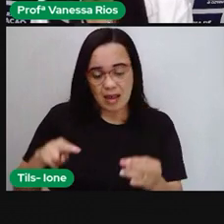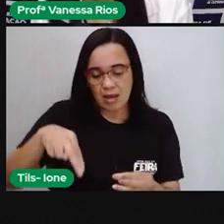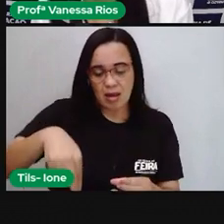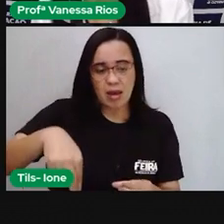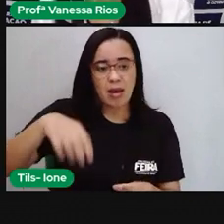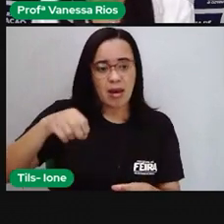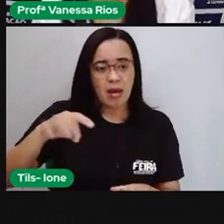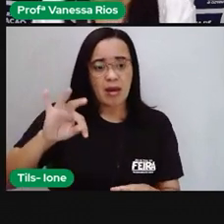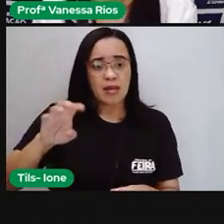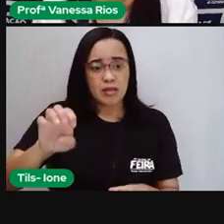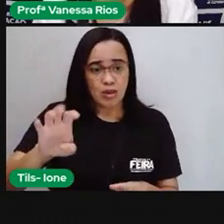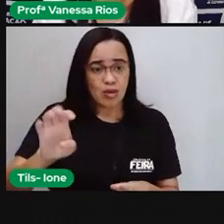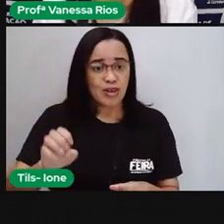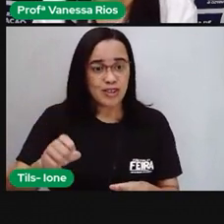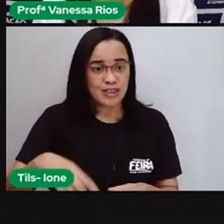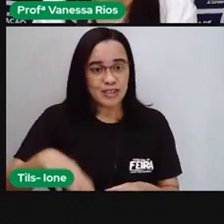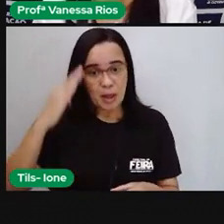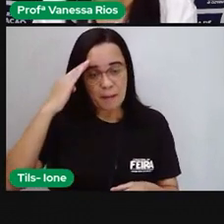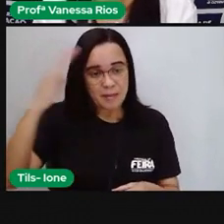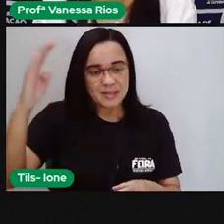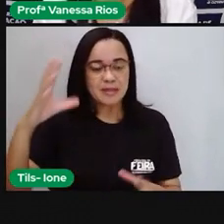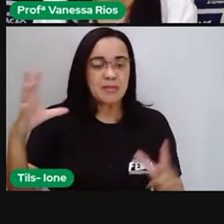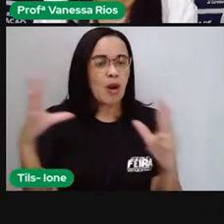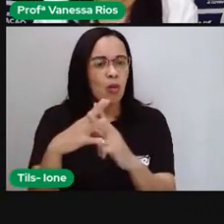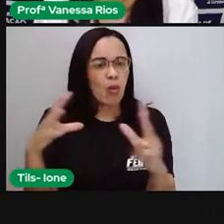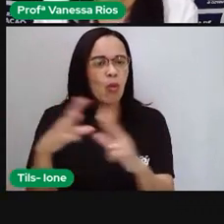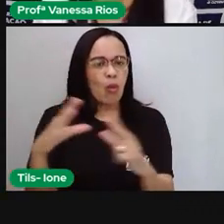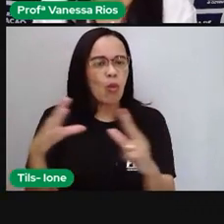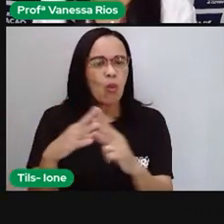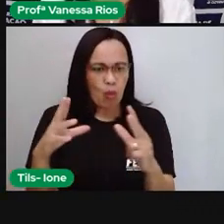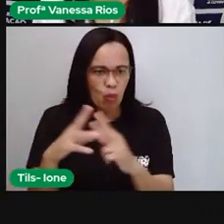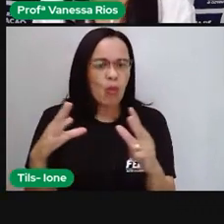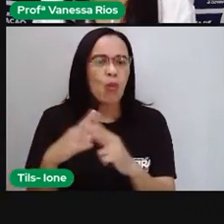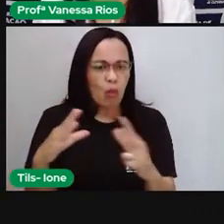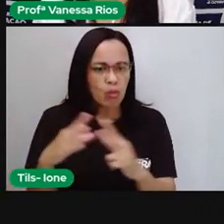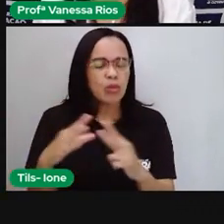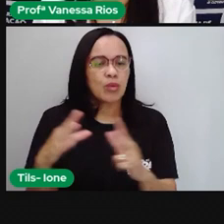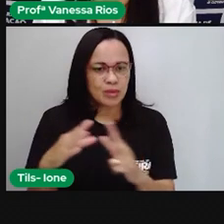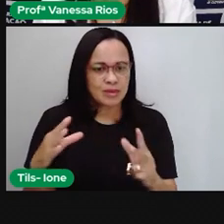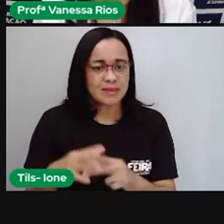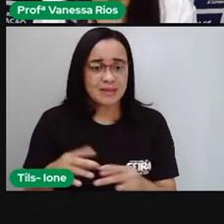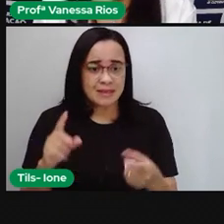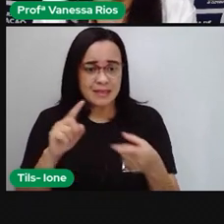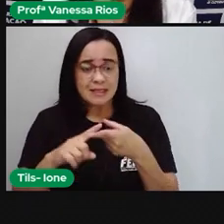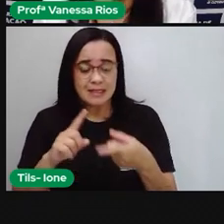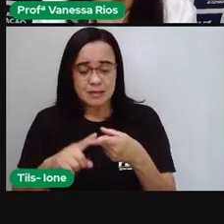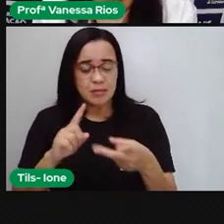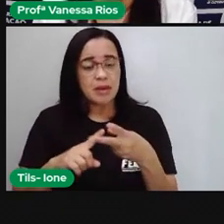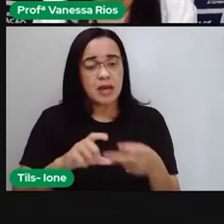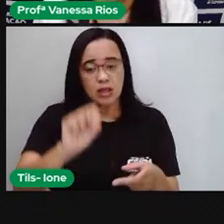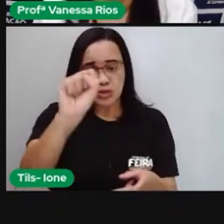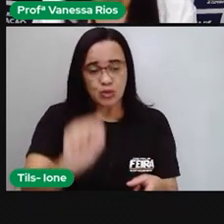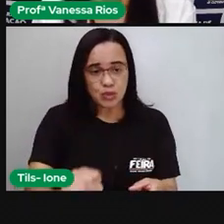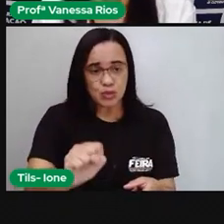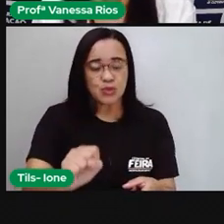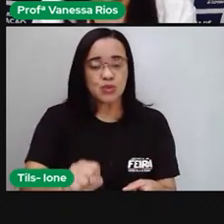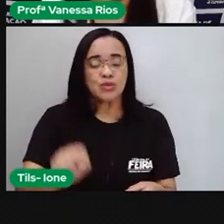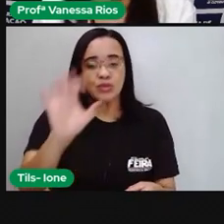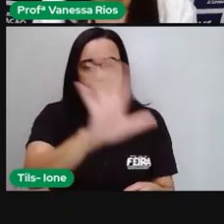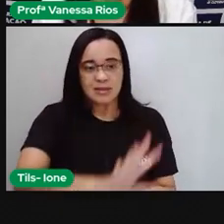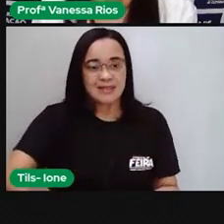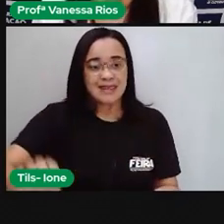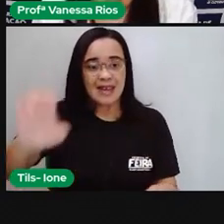os indígenas. A gente percebe aí na região sul se destaca aí os europeus. Mas a região